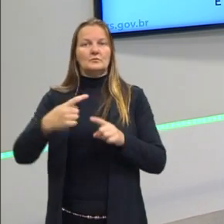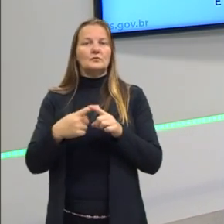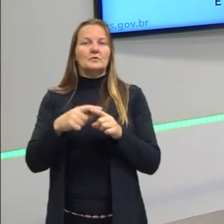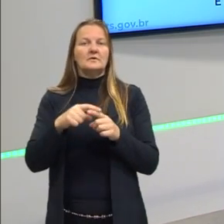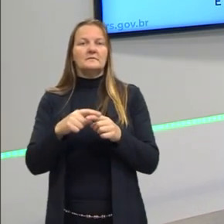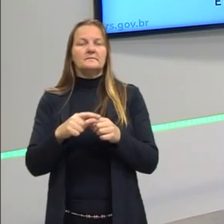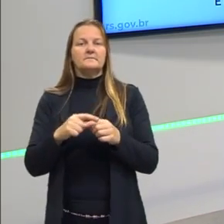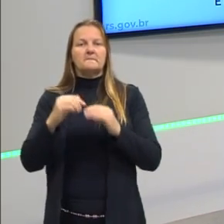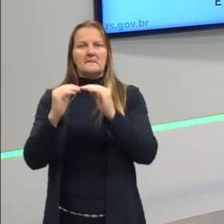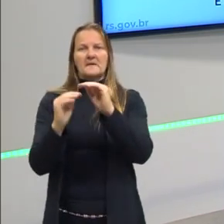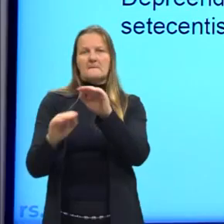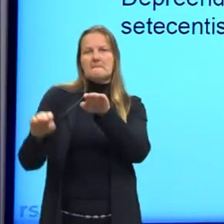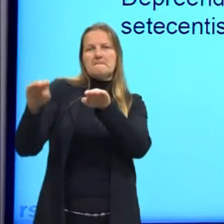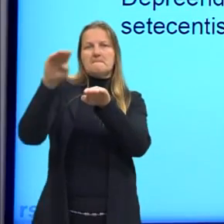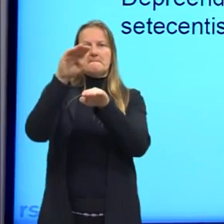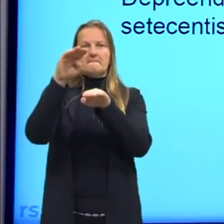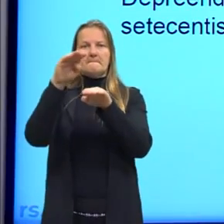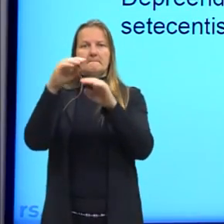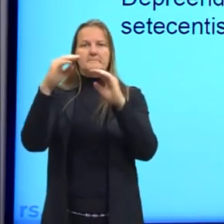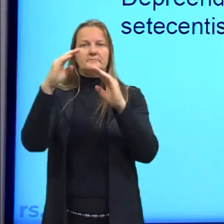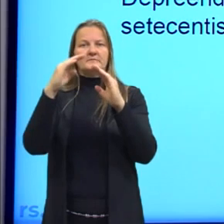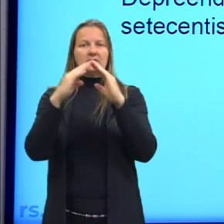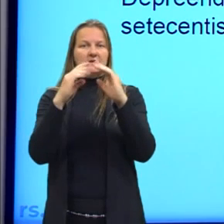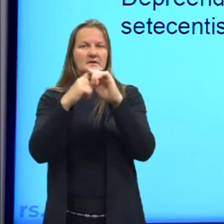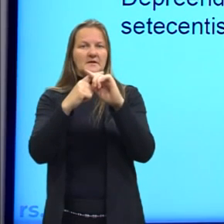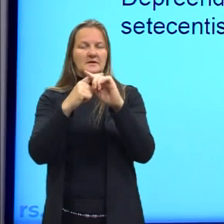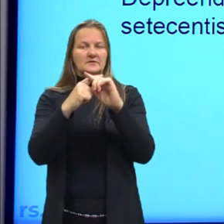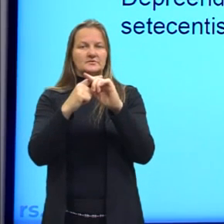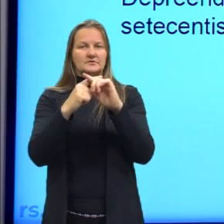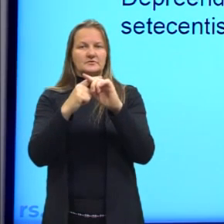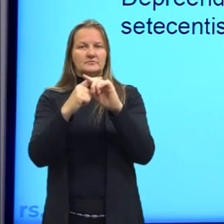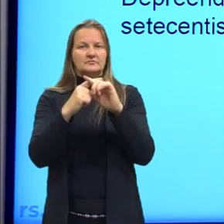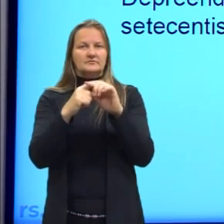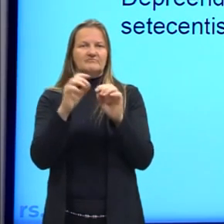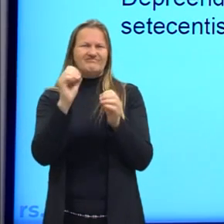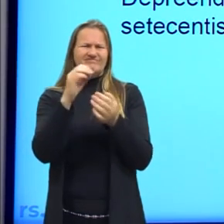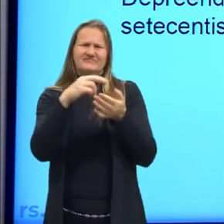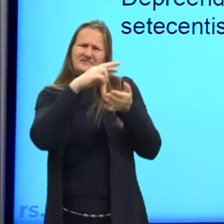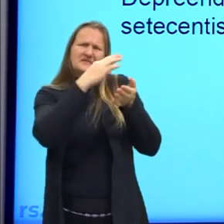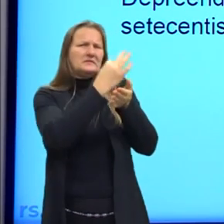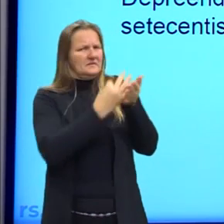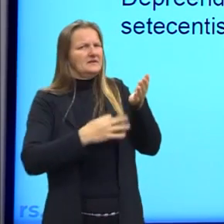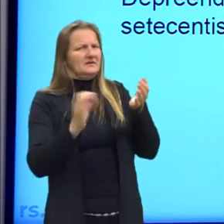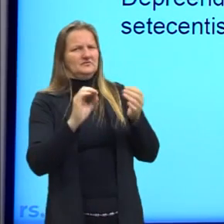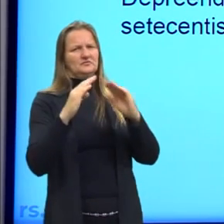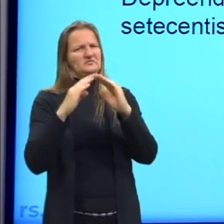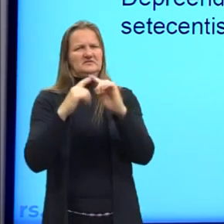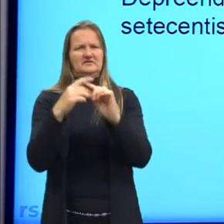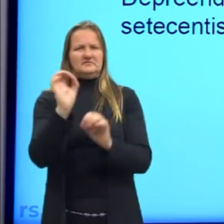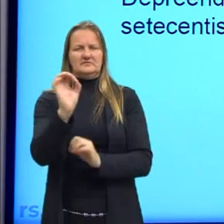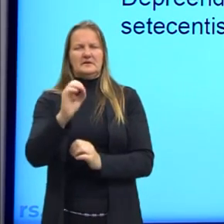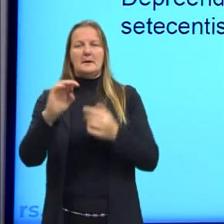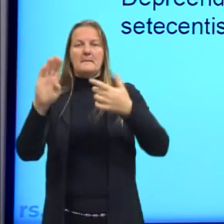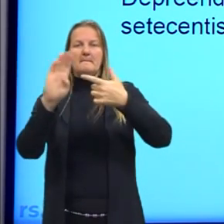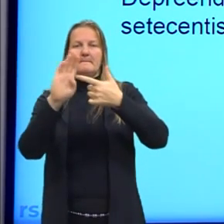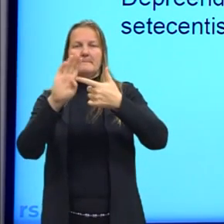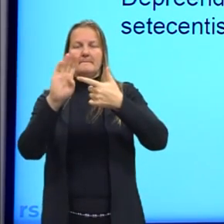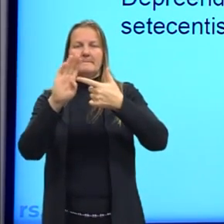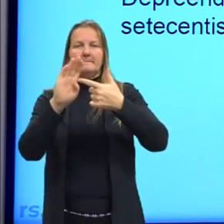pela soberania da igreja na solução de conflitos, ele não está falando aqui da igreja. Alternativa B,